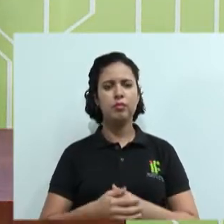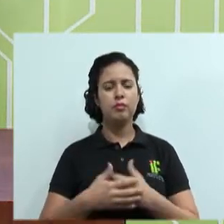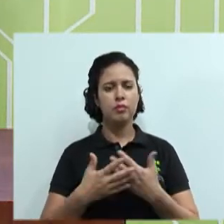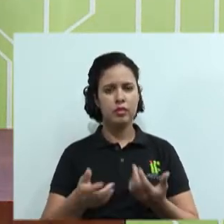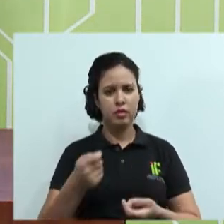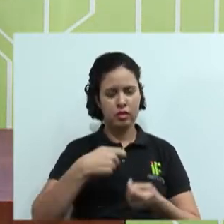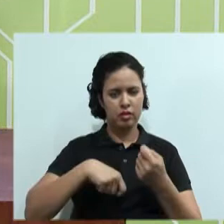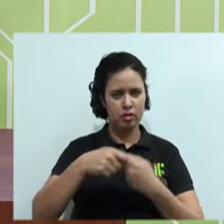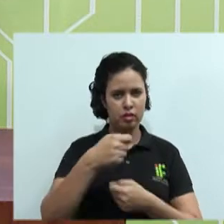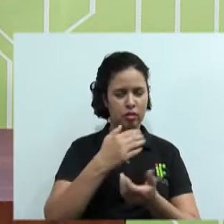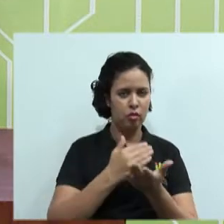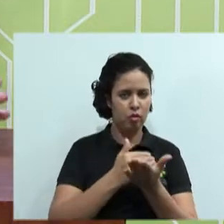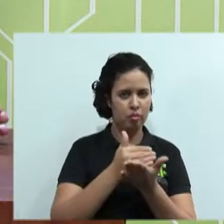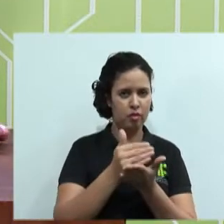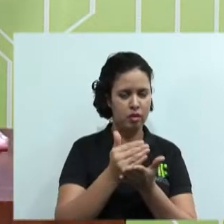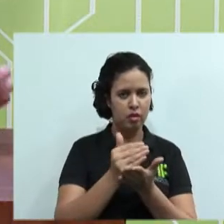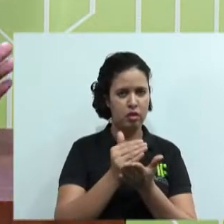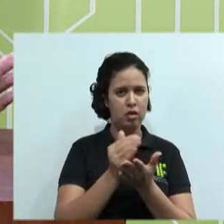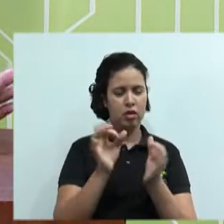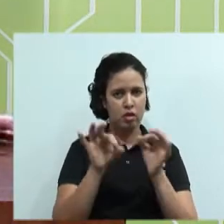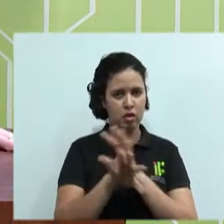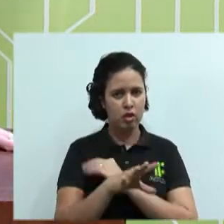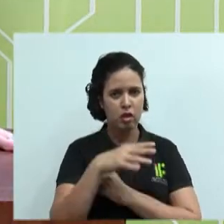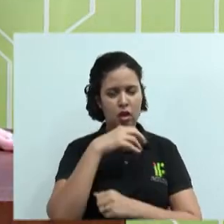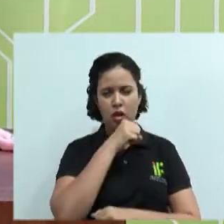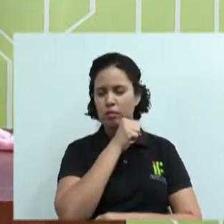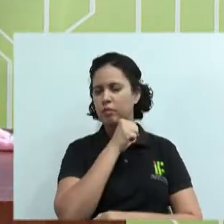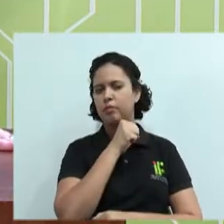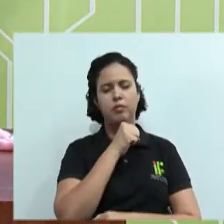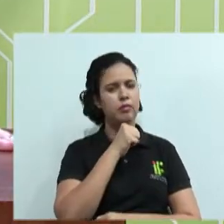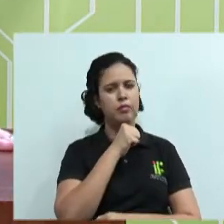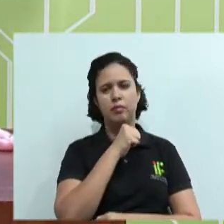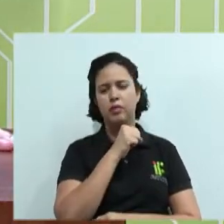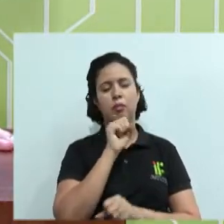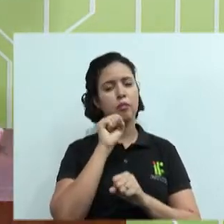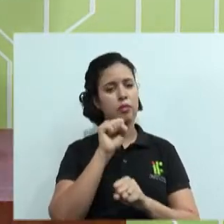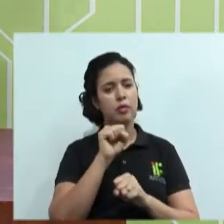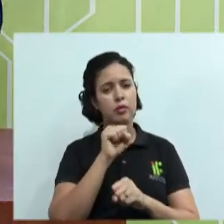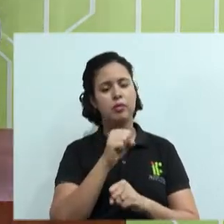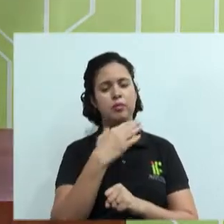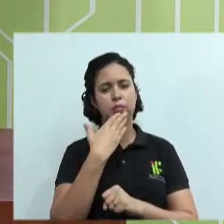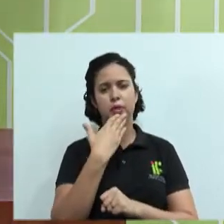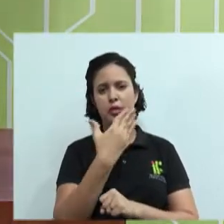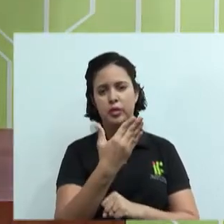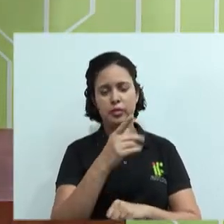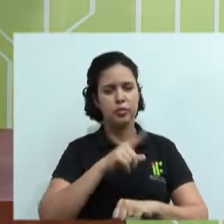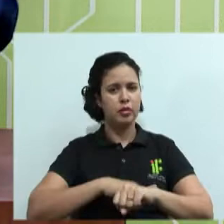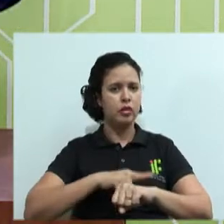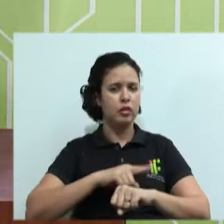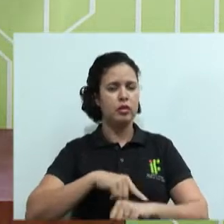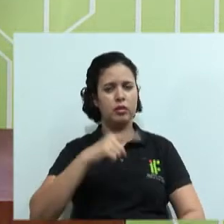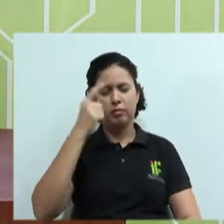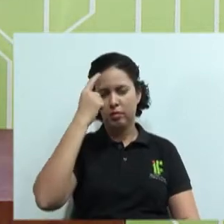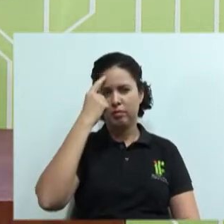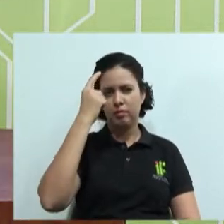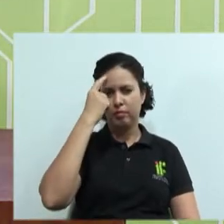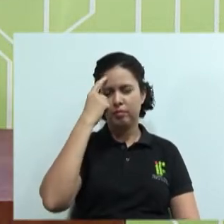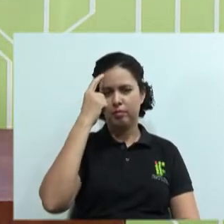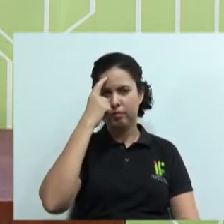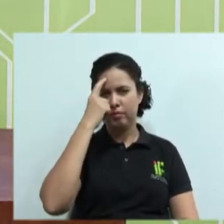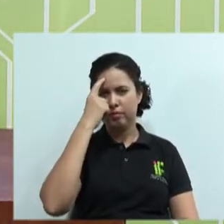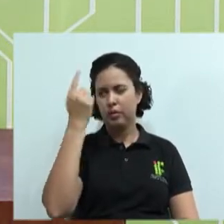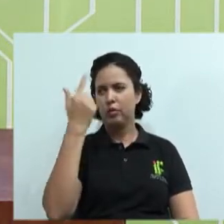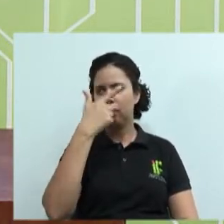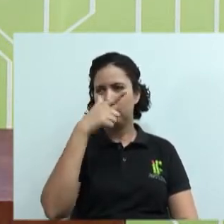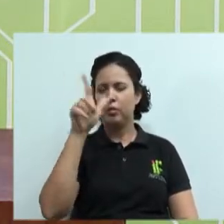não precisa começar e terminar de forma rápida. Não. Você pode ali pedir uma pausa, para pensar um pouquinho na proposta, para pensar em